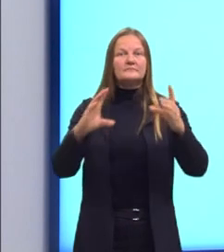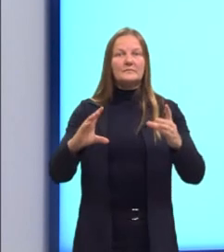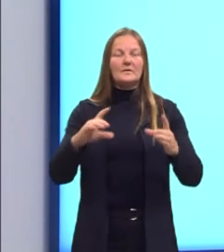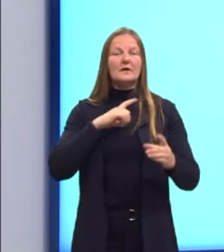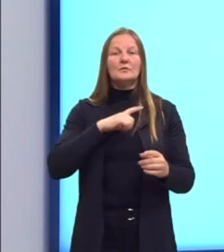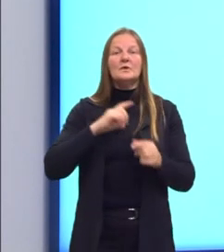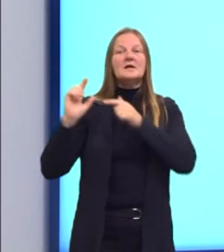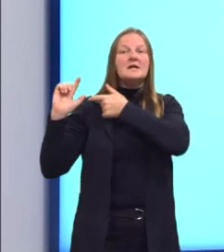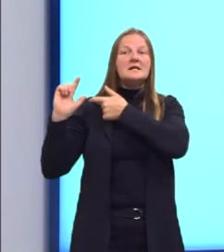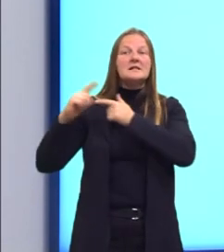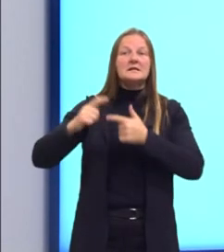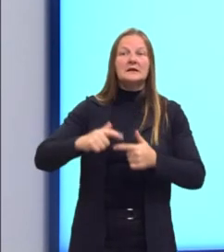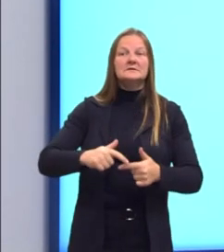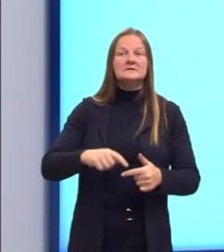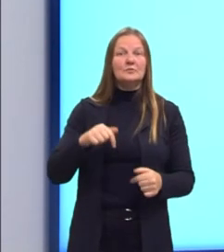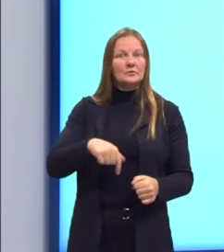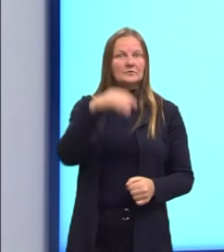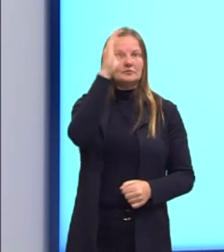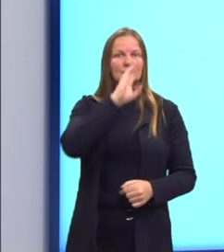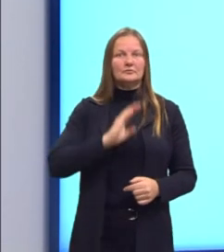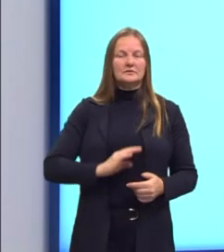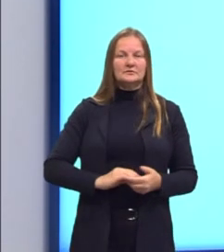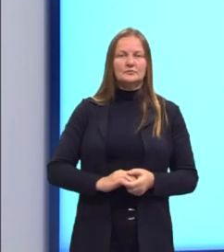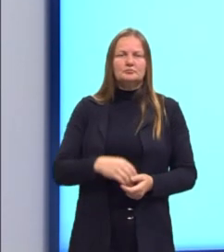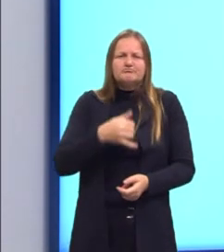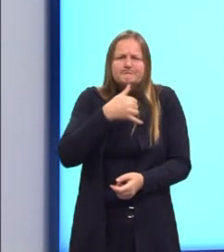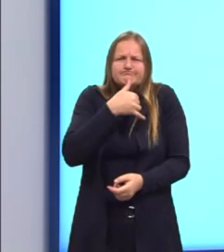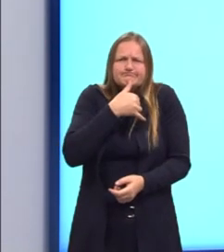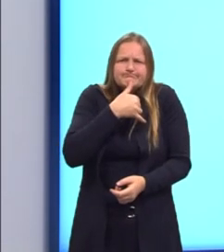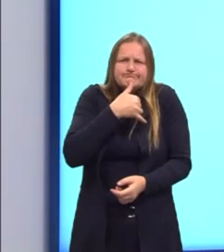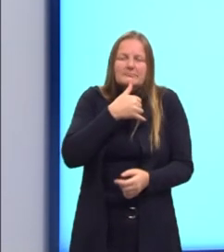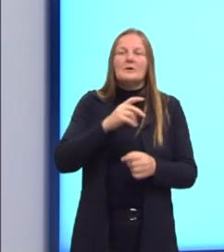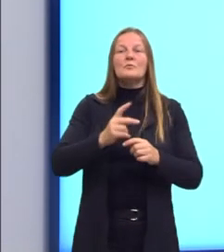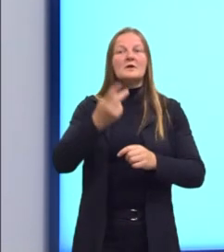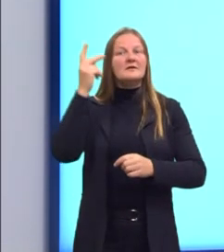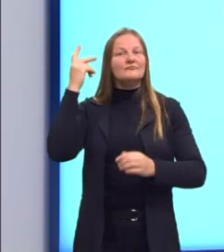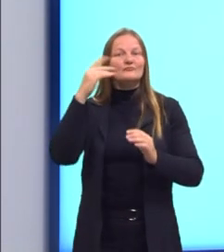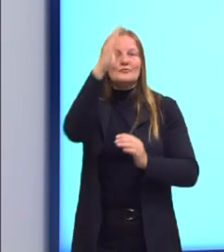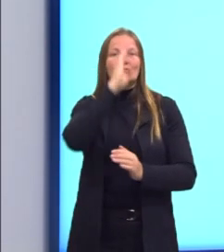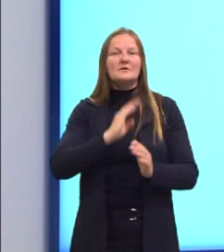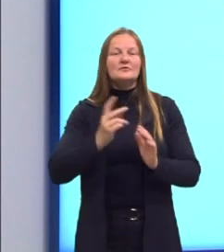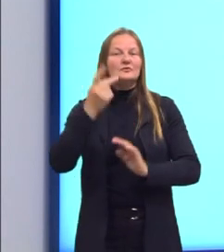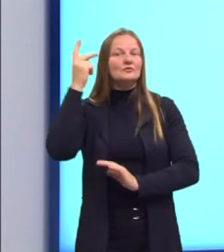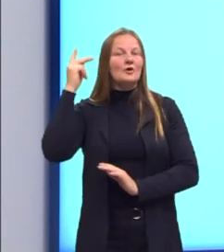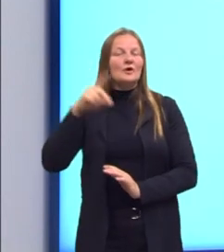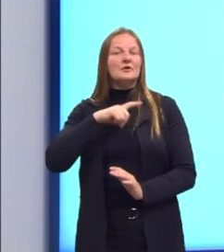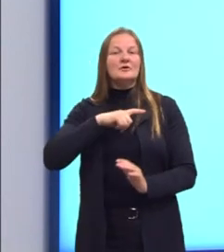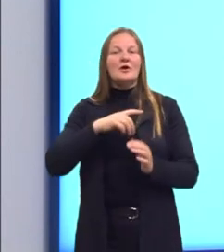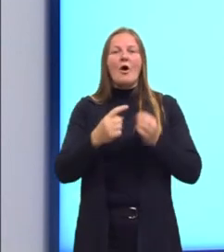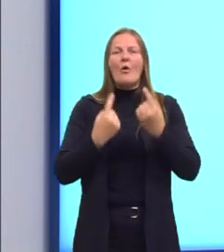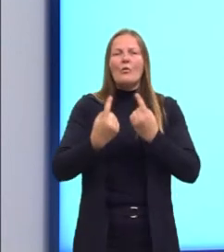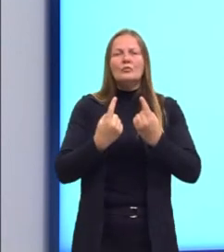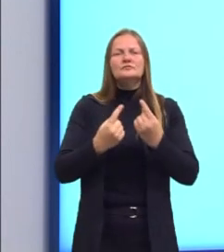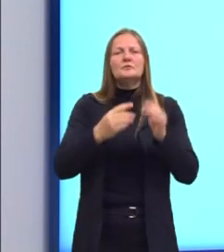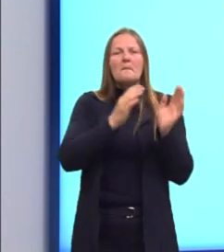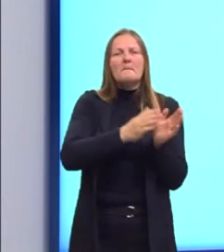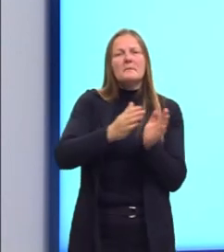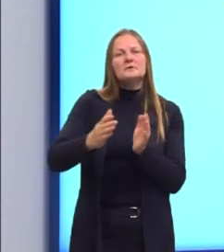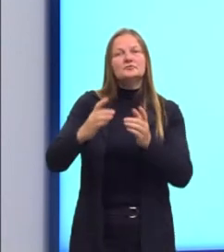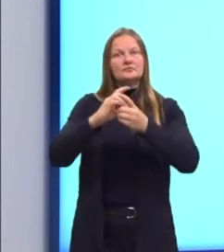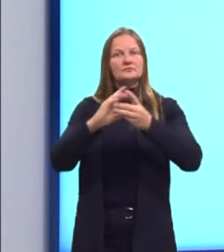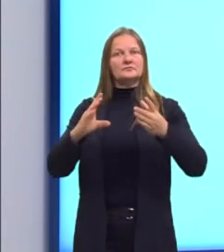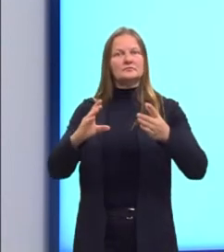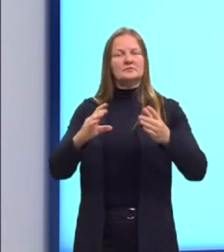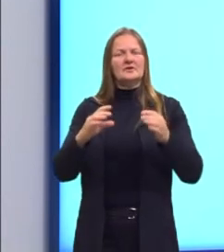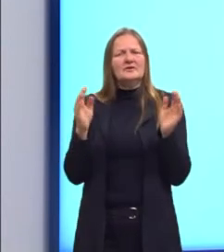muita tradição no Brasil, infelizmente. Quando a gente analisa a história do Brasil, a gente percebe que a gente tem alguns períodos democráticos